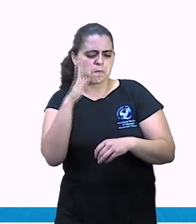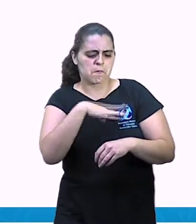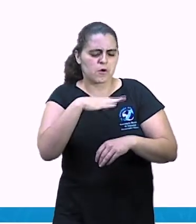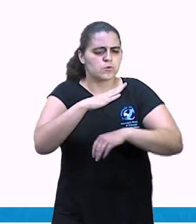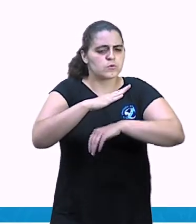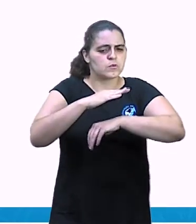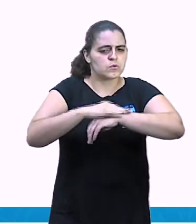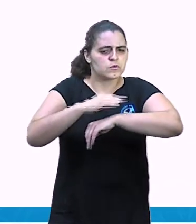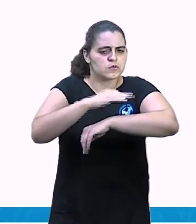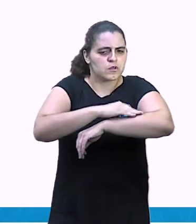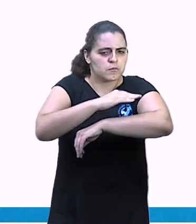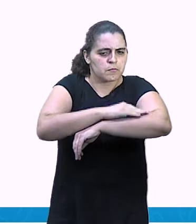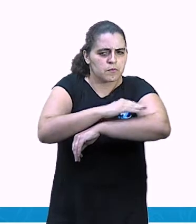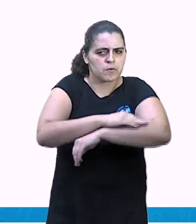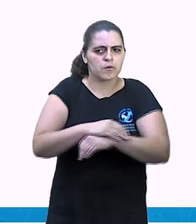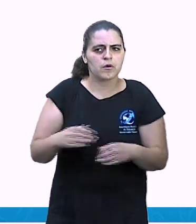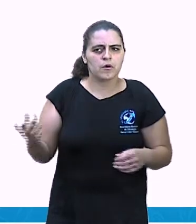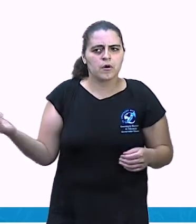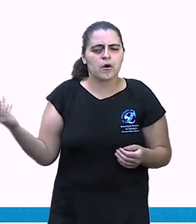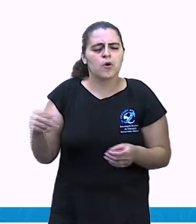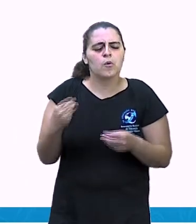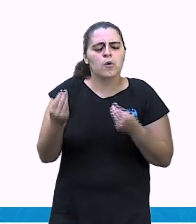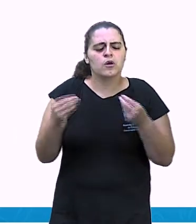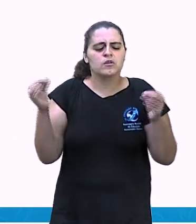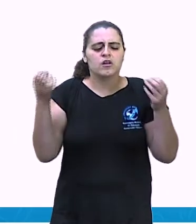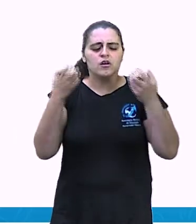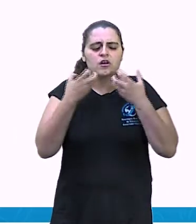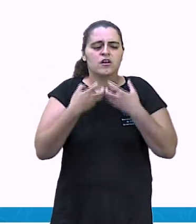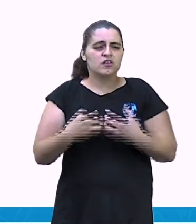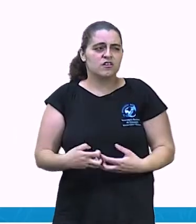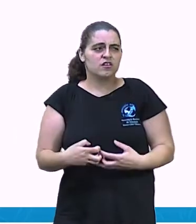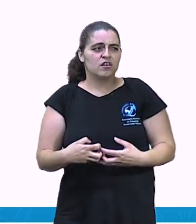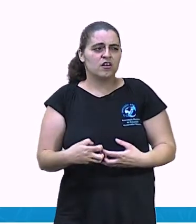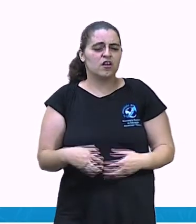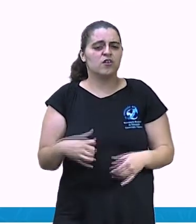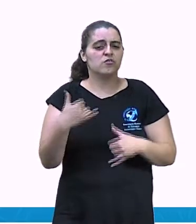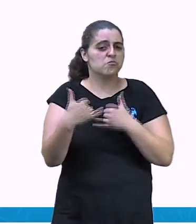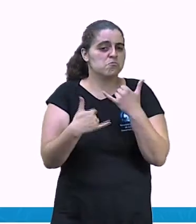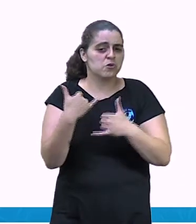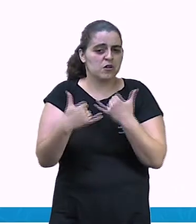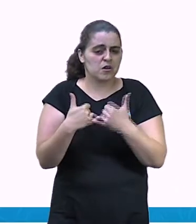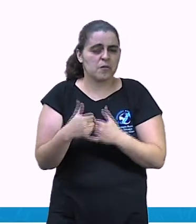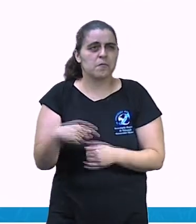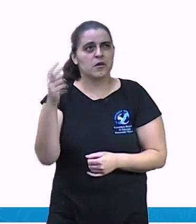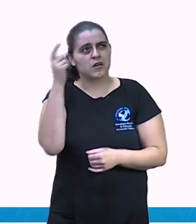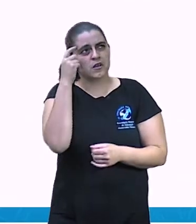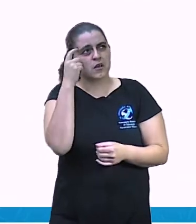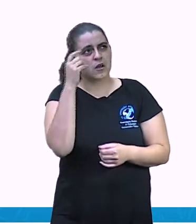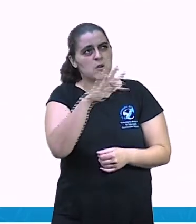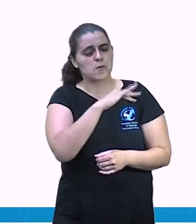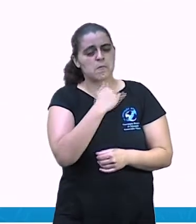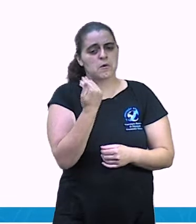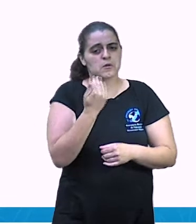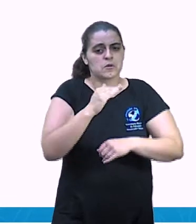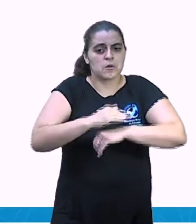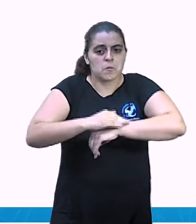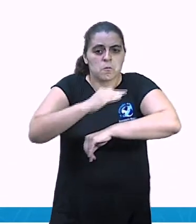tempo. E quando se fartaram, resolveram matar o sapo. Que judiação!